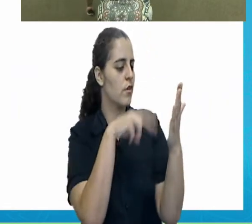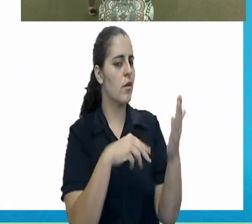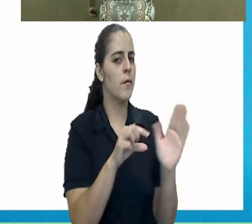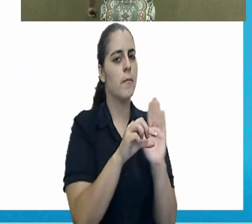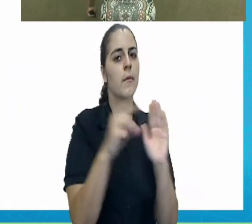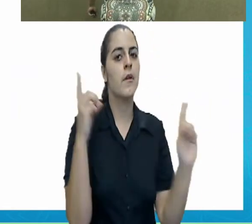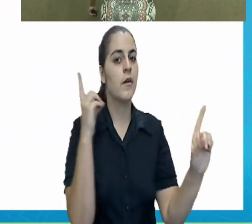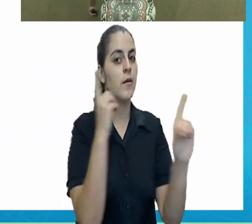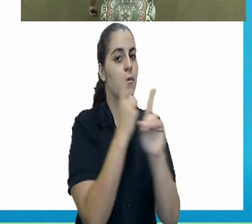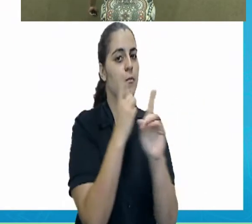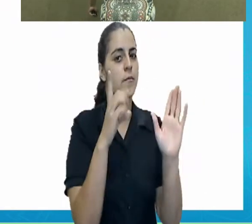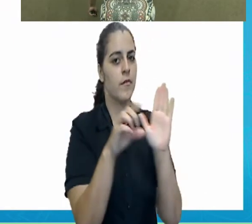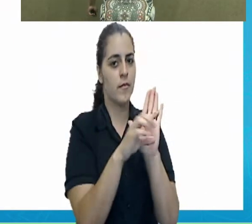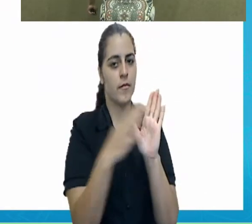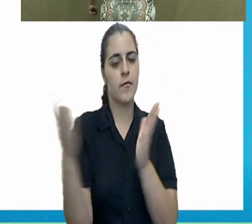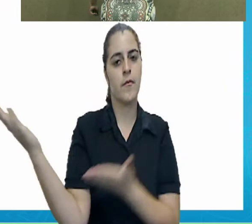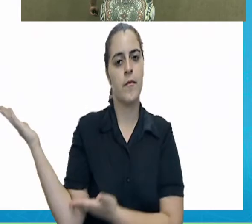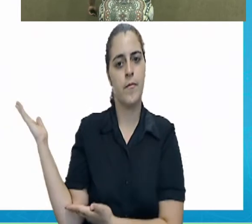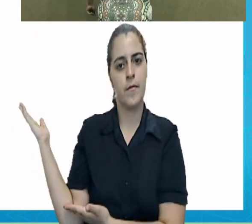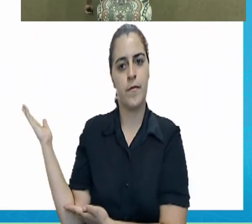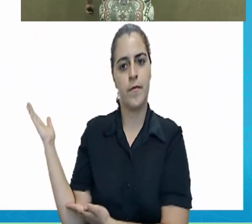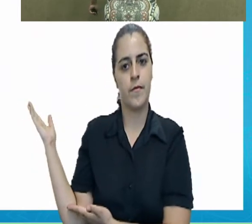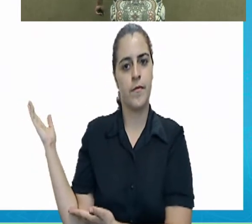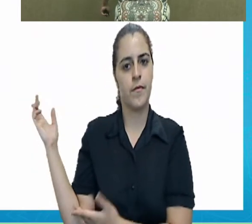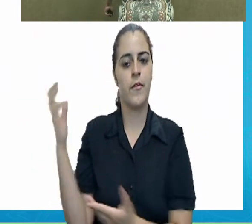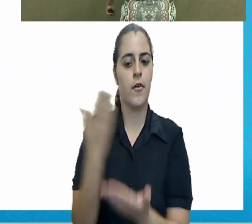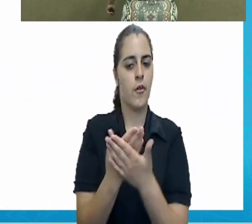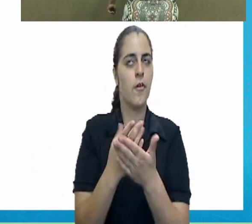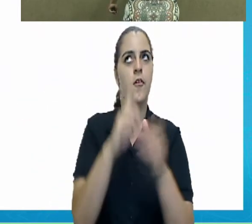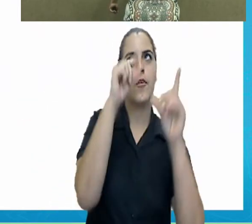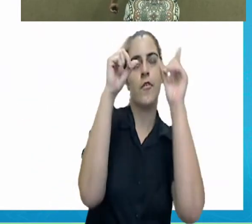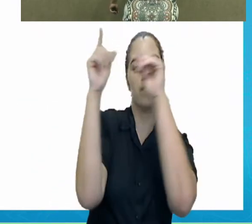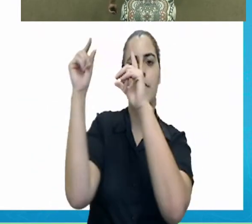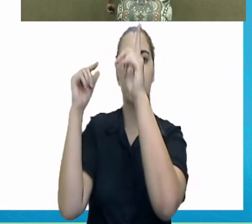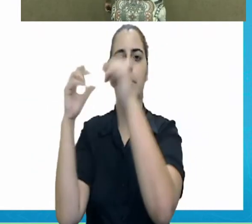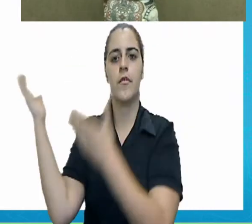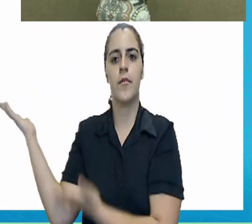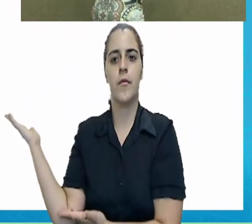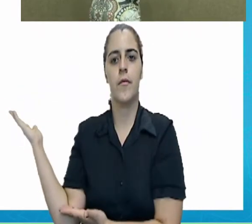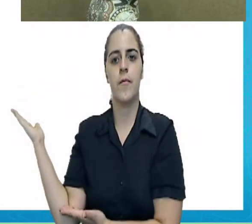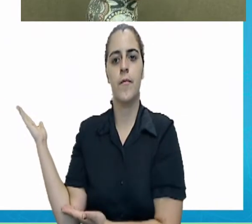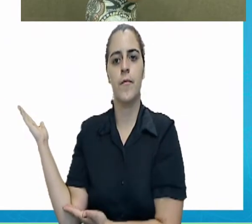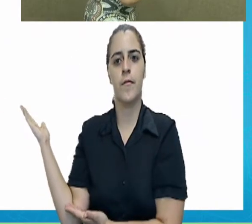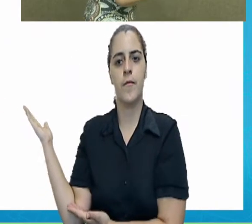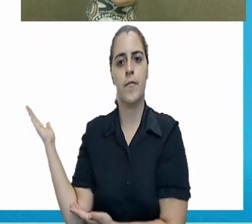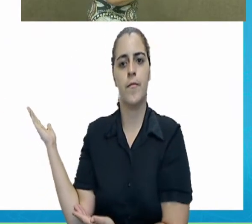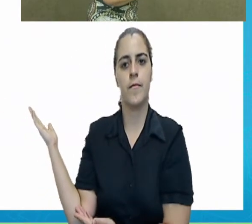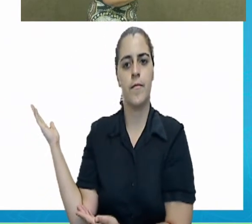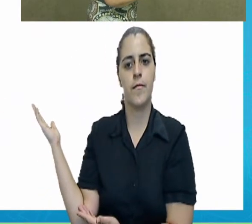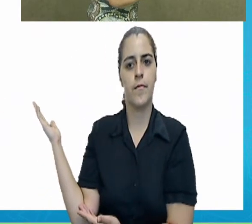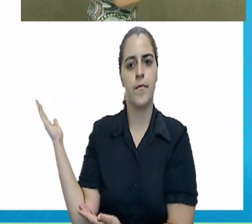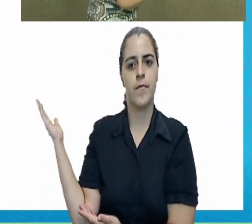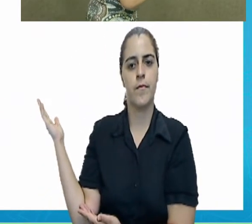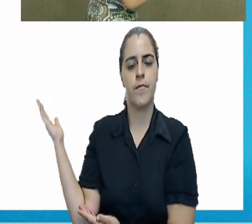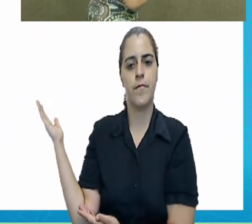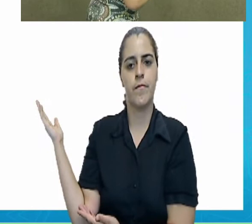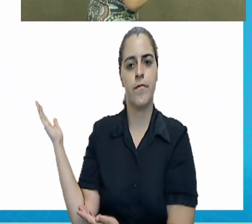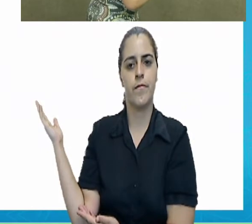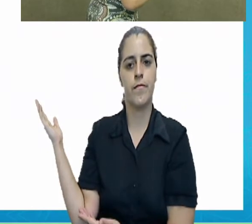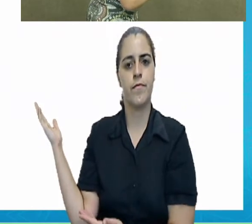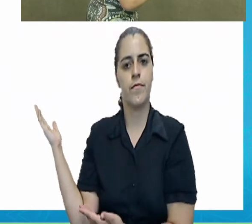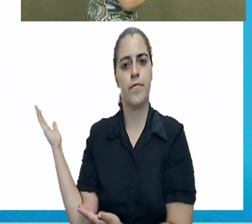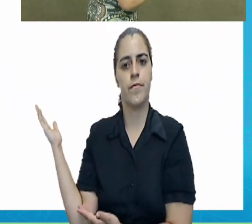astrônomo, está aqui neste parágrafo, Cláudio Bastos Pereira, do Observatório